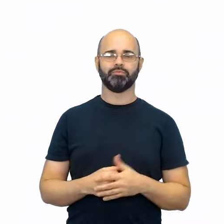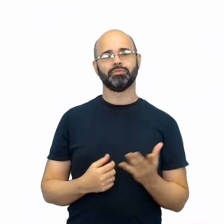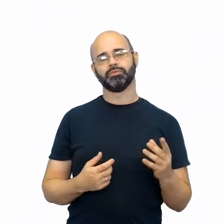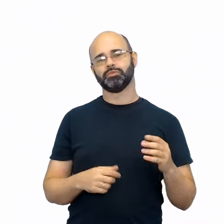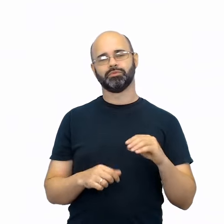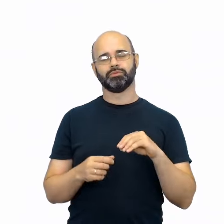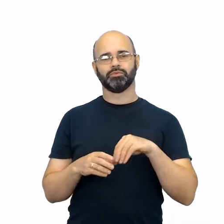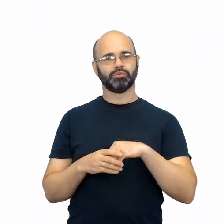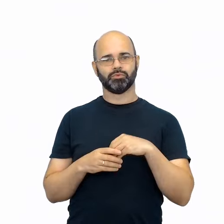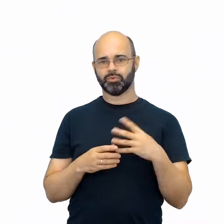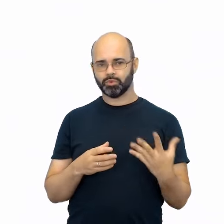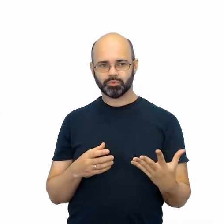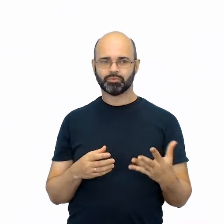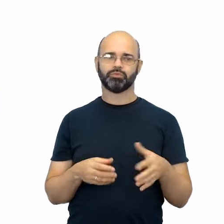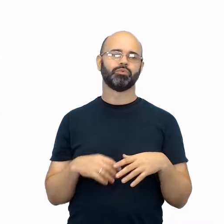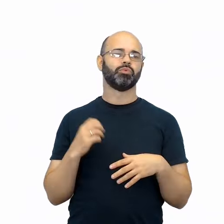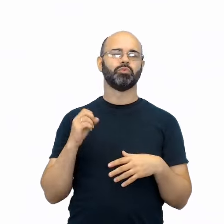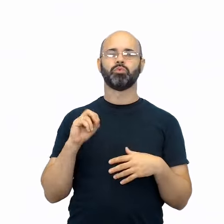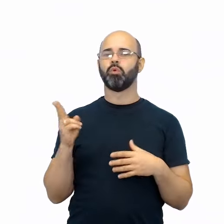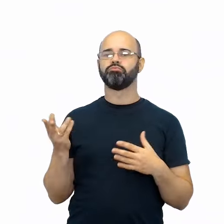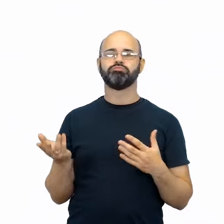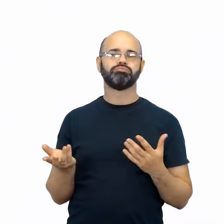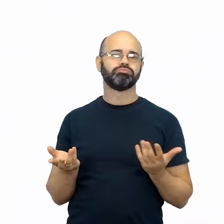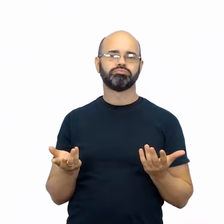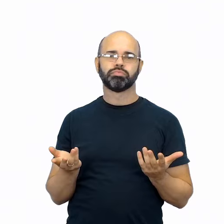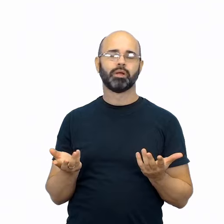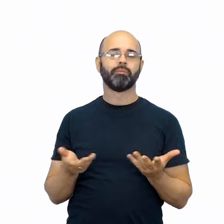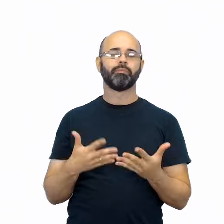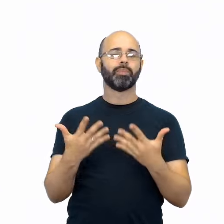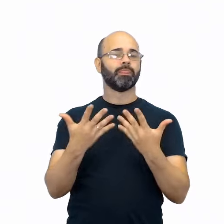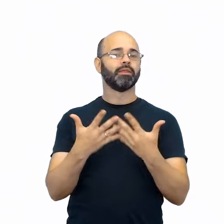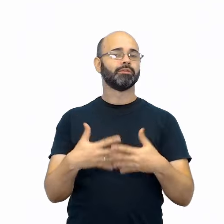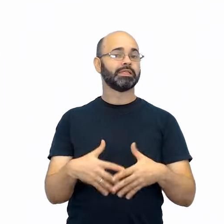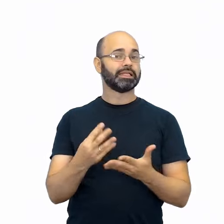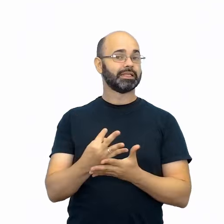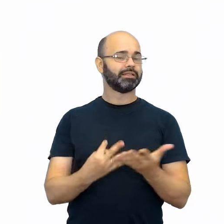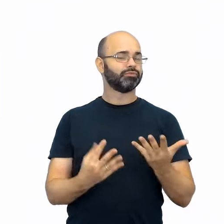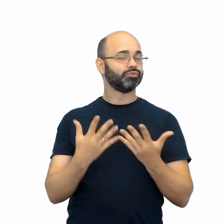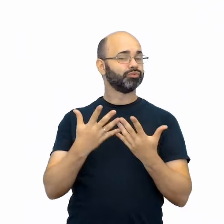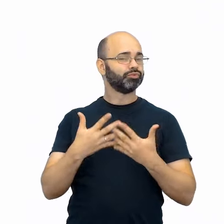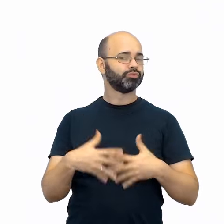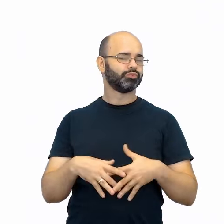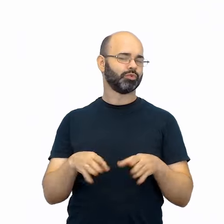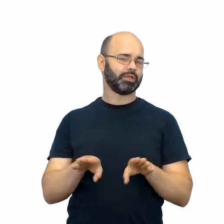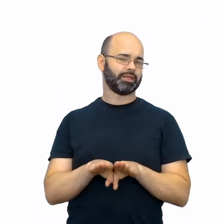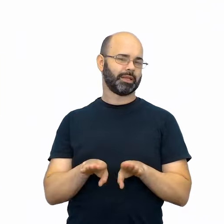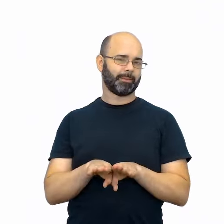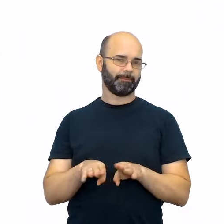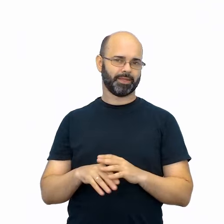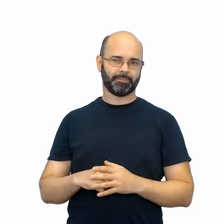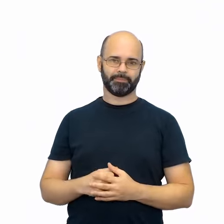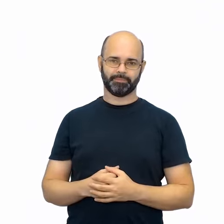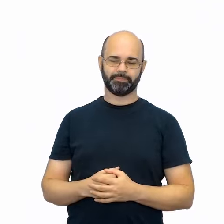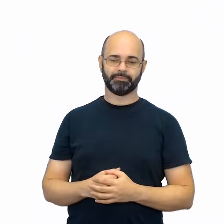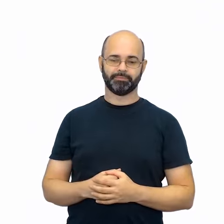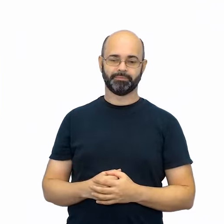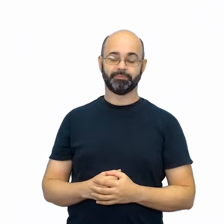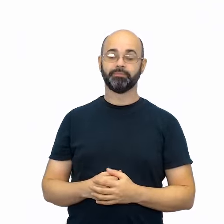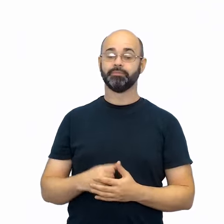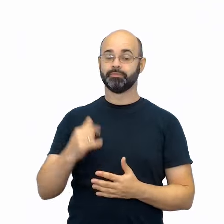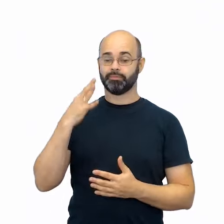conteúdo, quanto em relação à estrutura desse texto. Vale destacar aqui que a